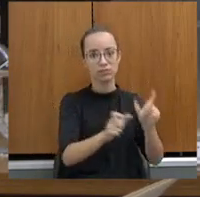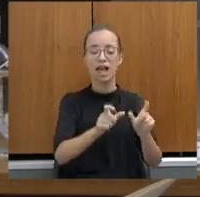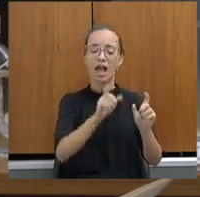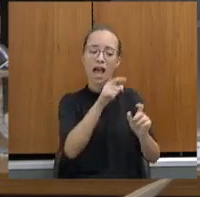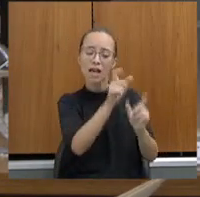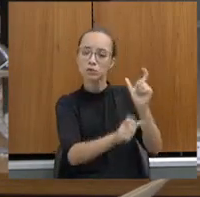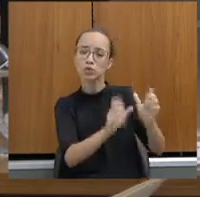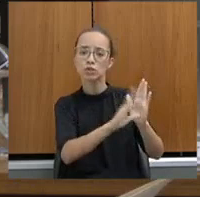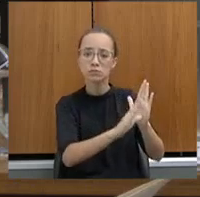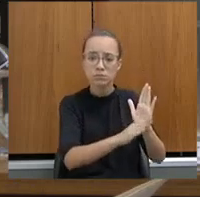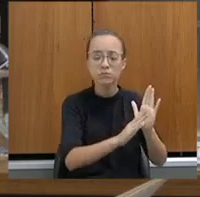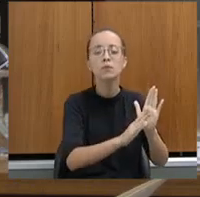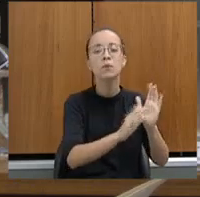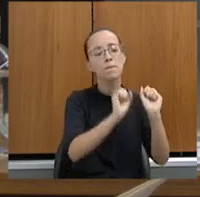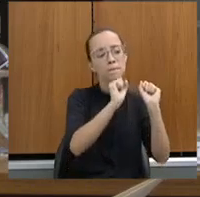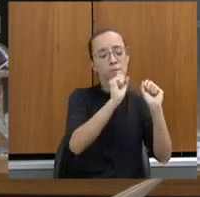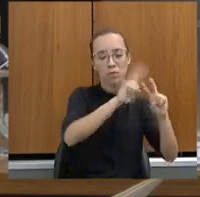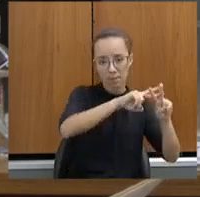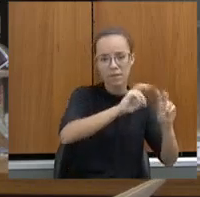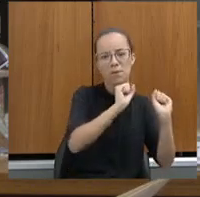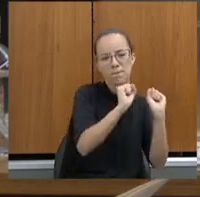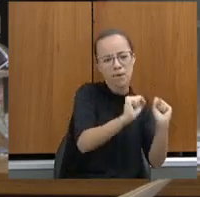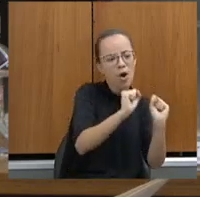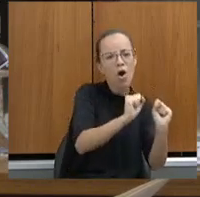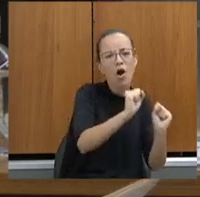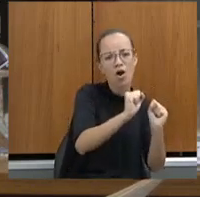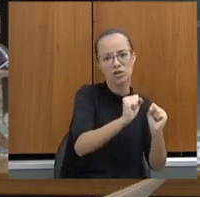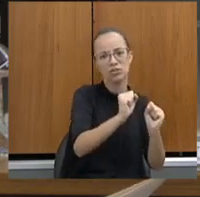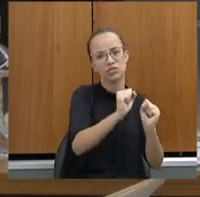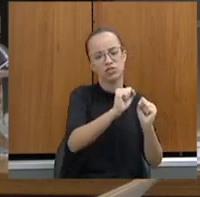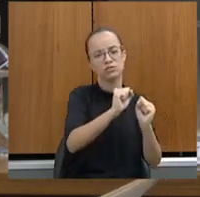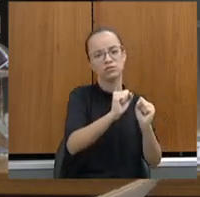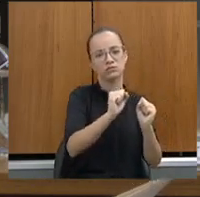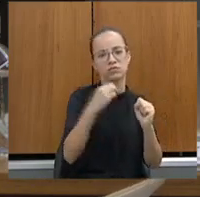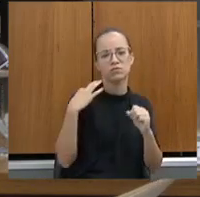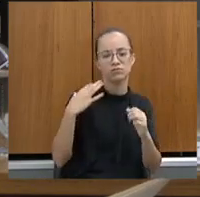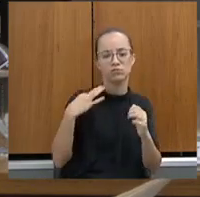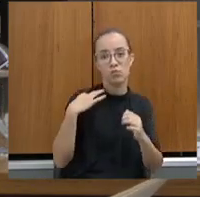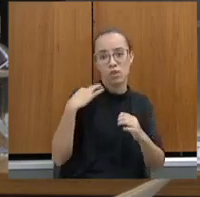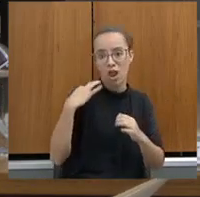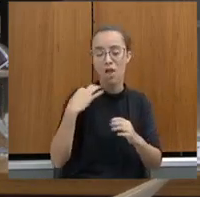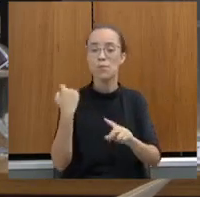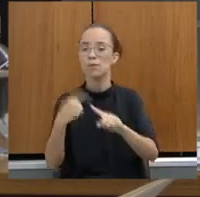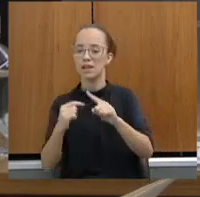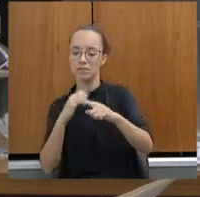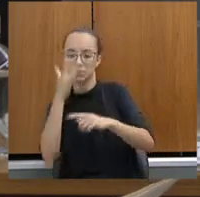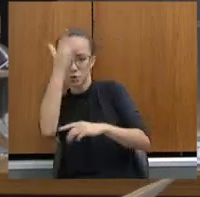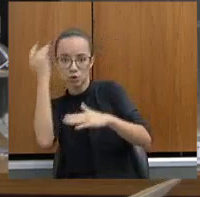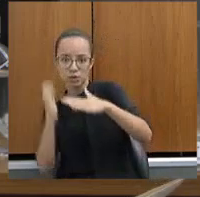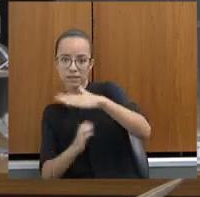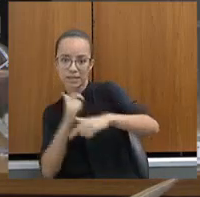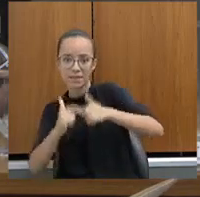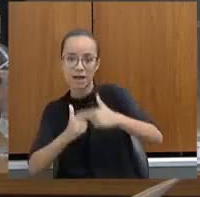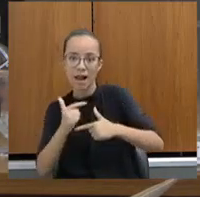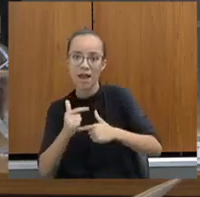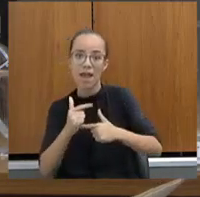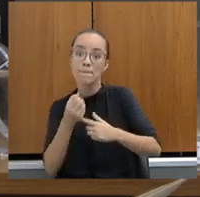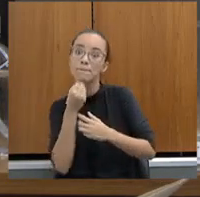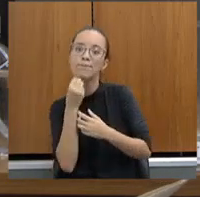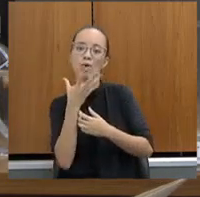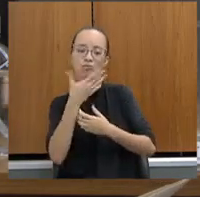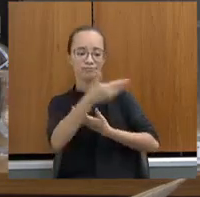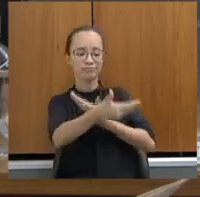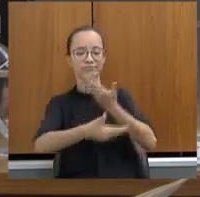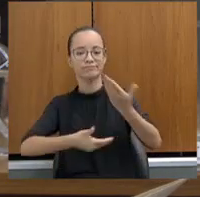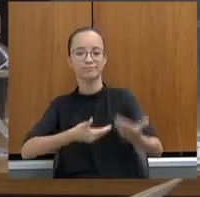especializada, para o empresário é uma lucratividade muito boa, e para nós é uma via de mão dupla, porque eu